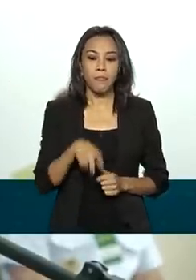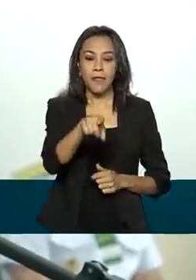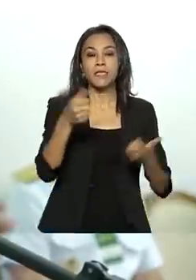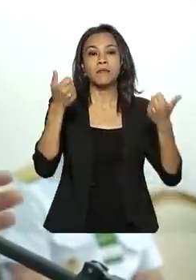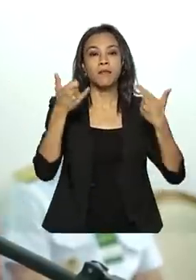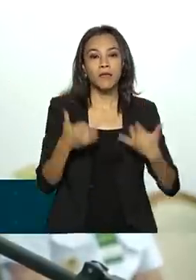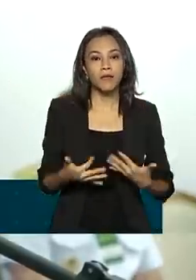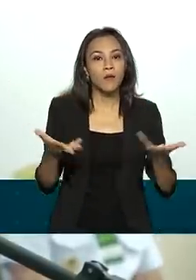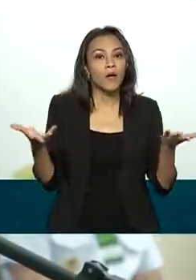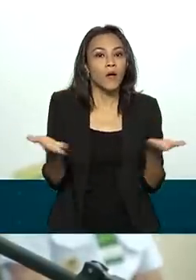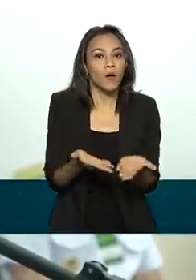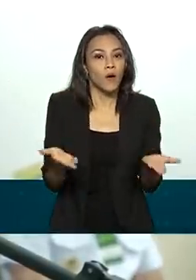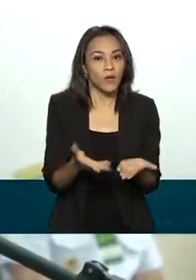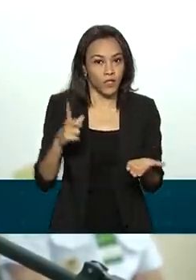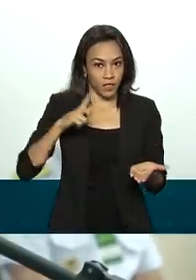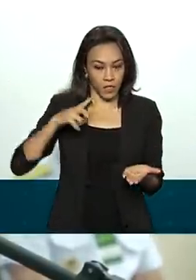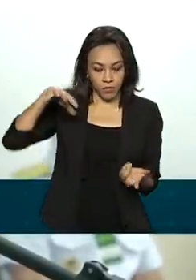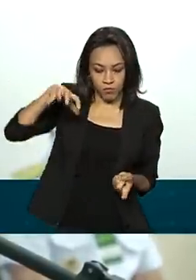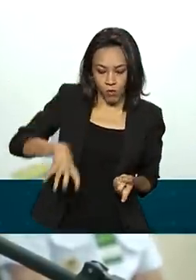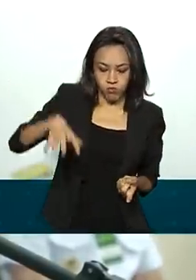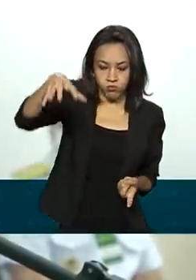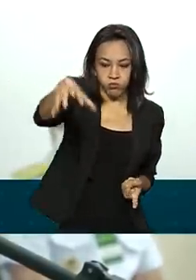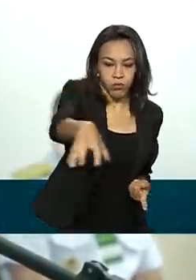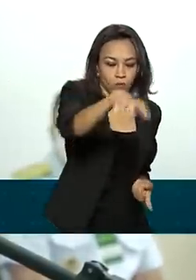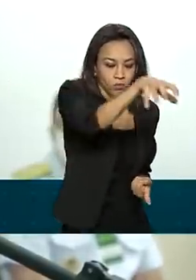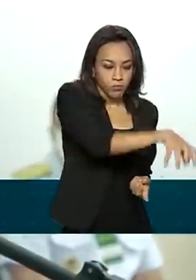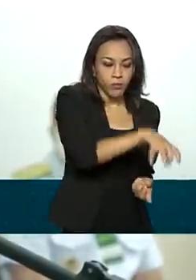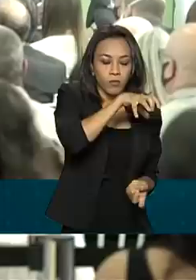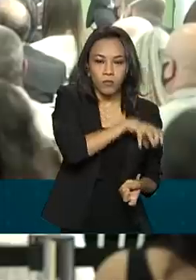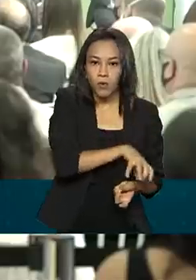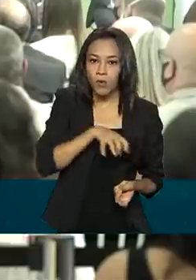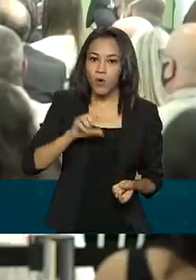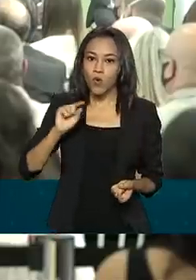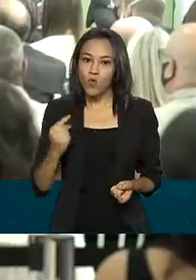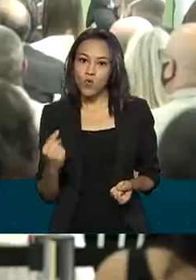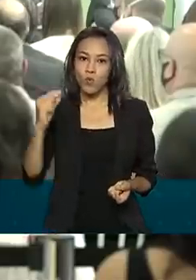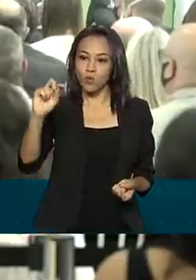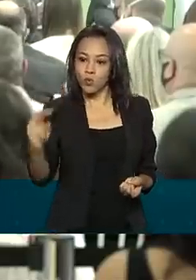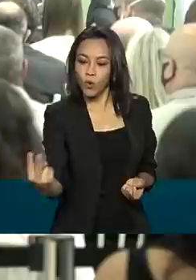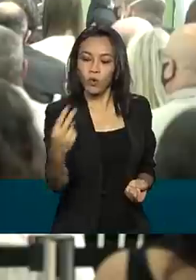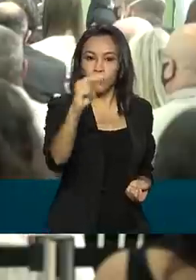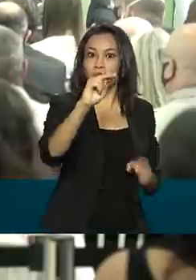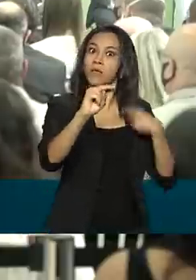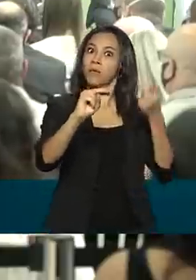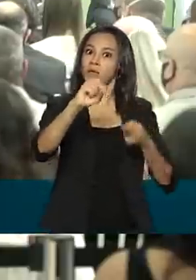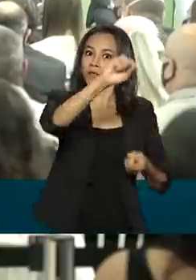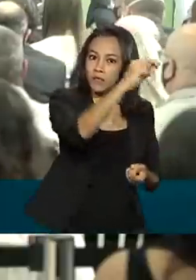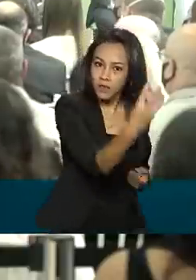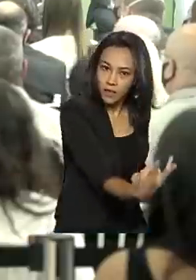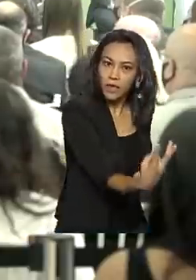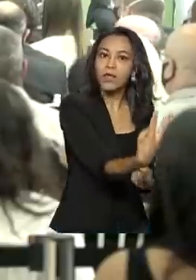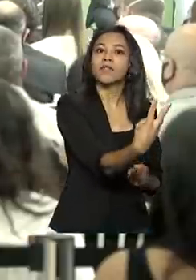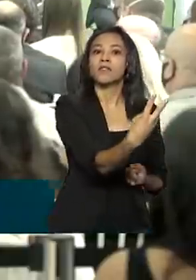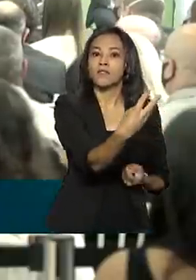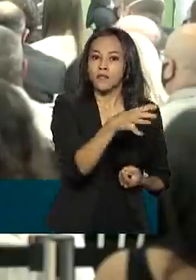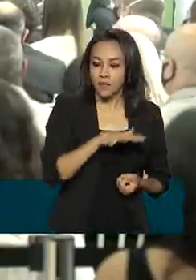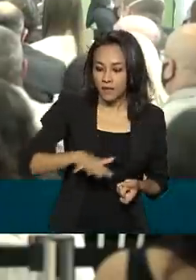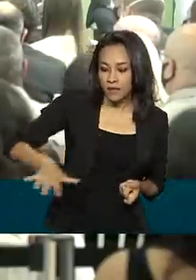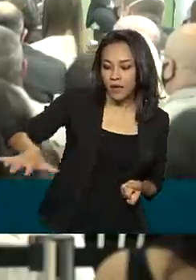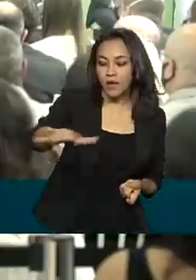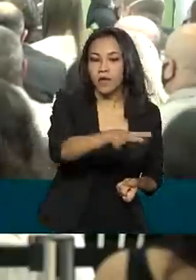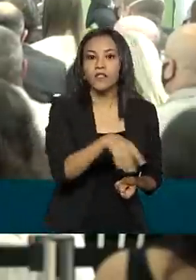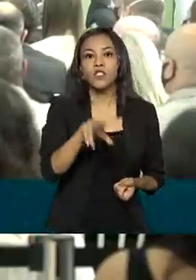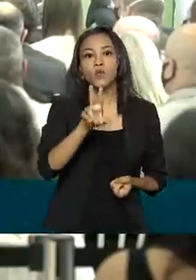nós temos as usinas nucleares de Angra 1, Angra 2 e muito em breve Angra 3, e vamos mais além,